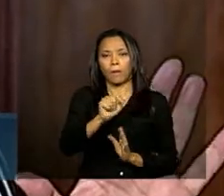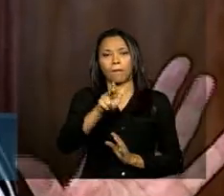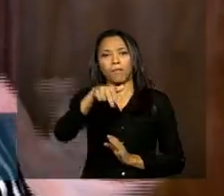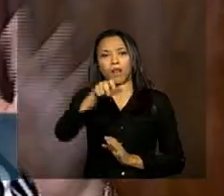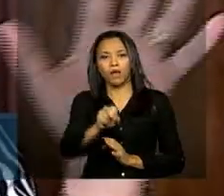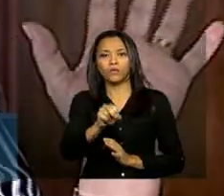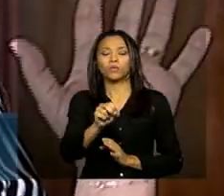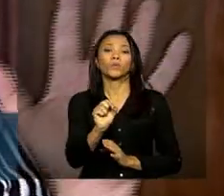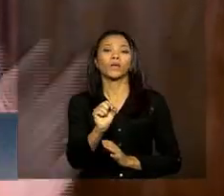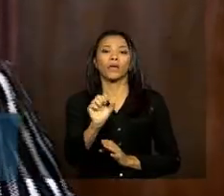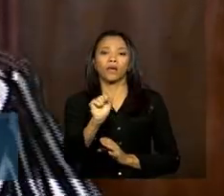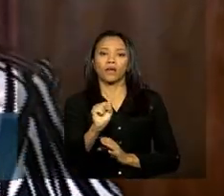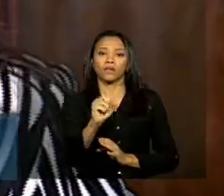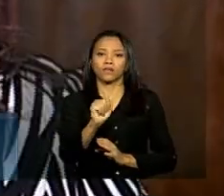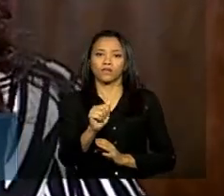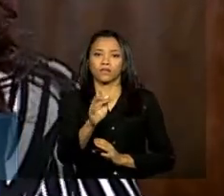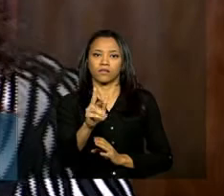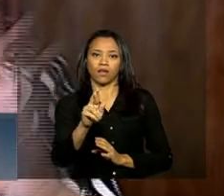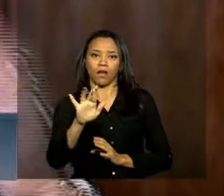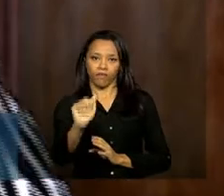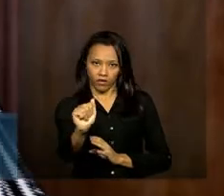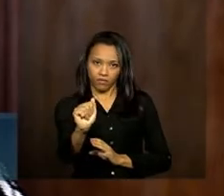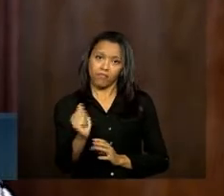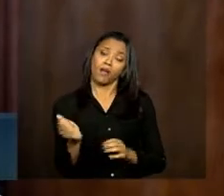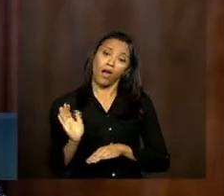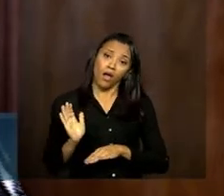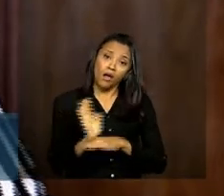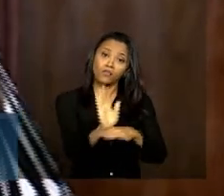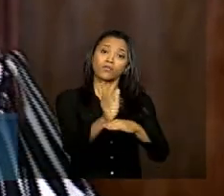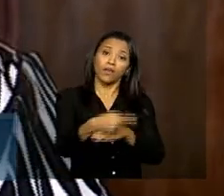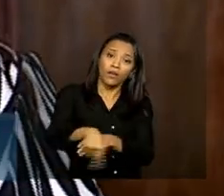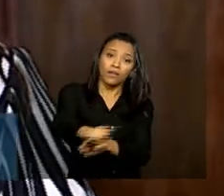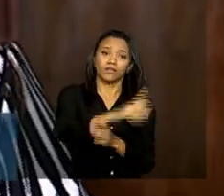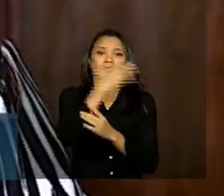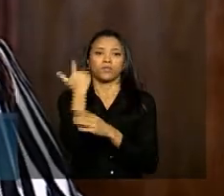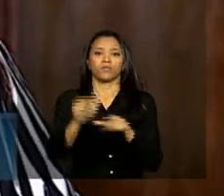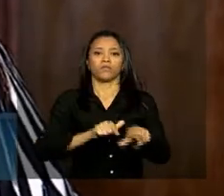esses produtores de forma rotineira já ao longo dos anos